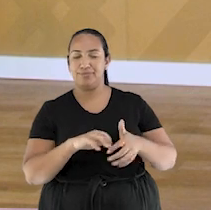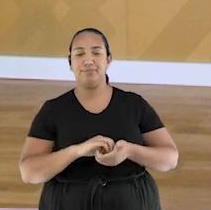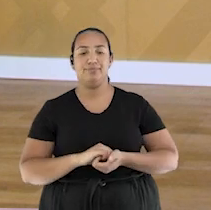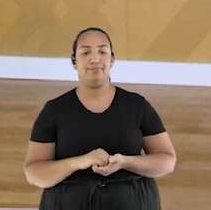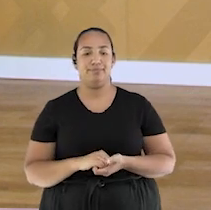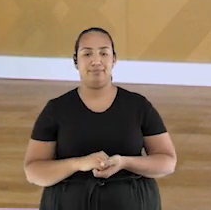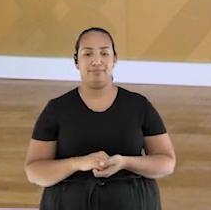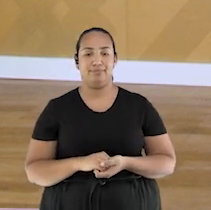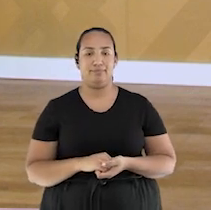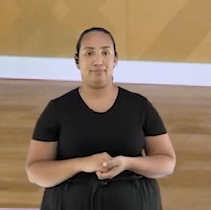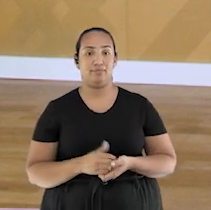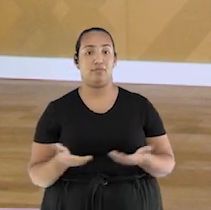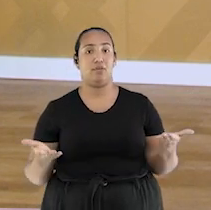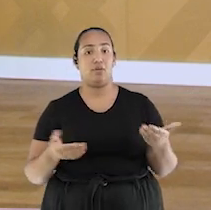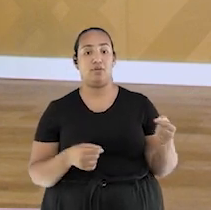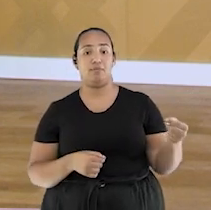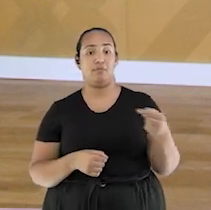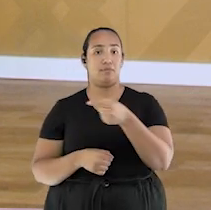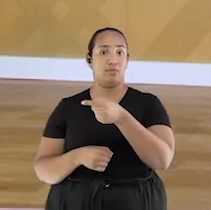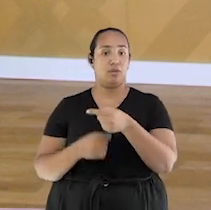Tá vendo? Para a direita.